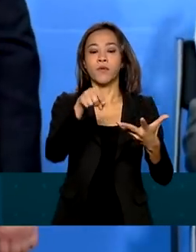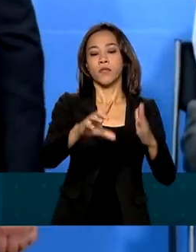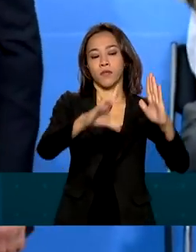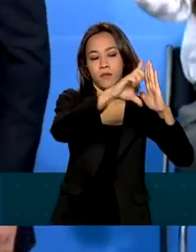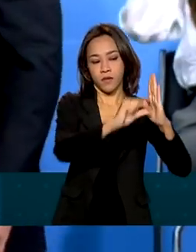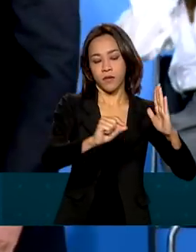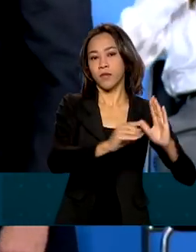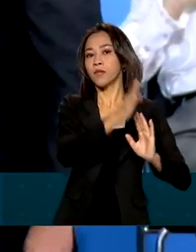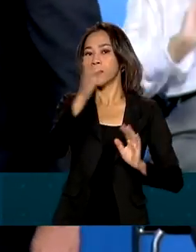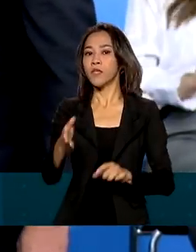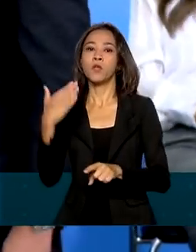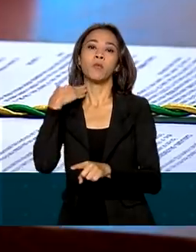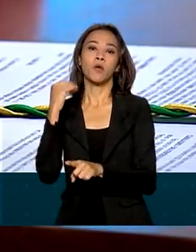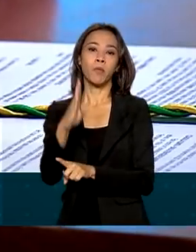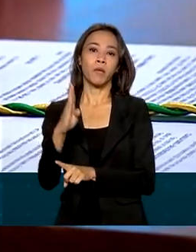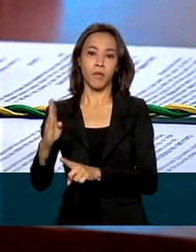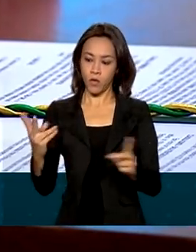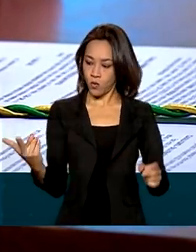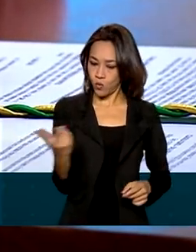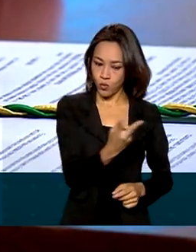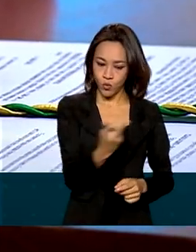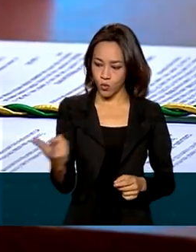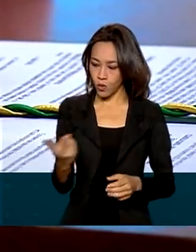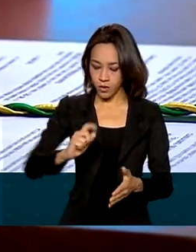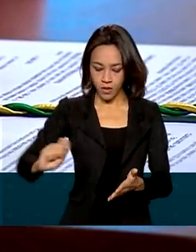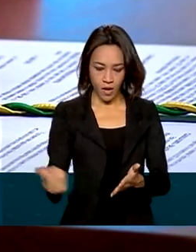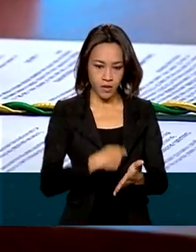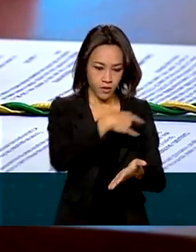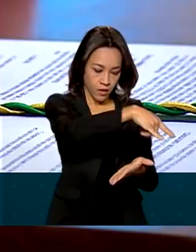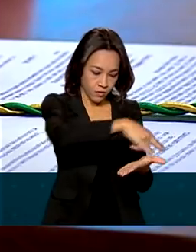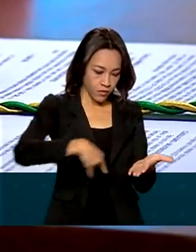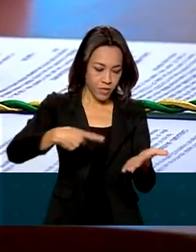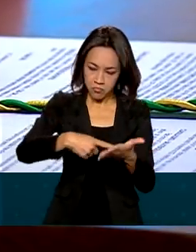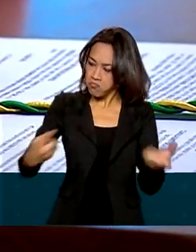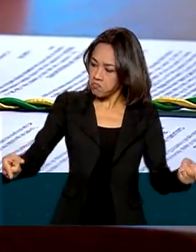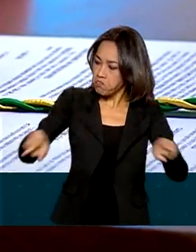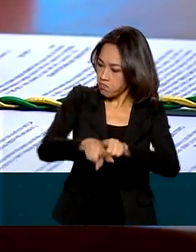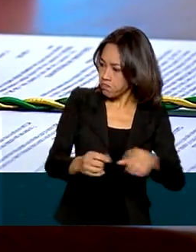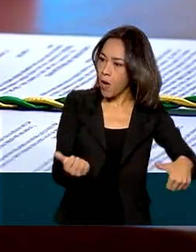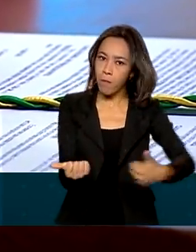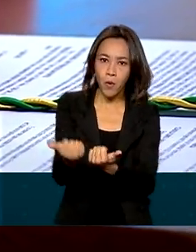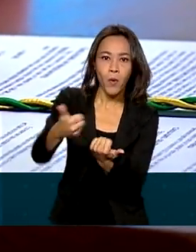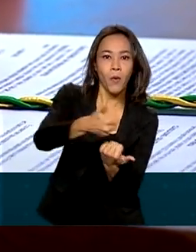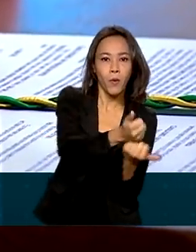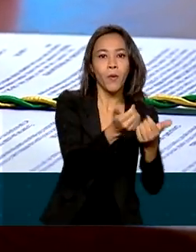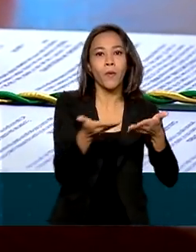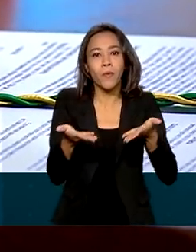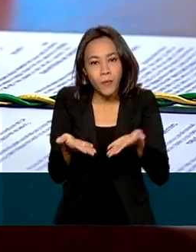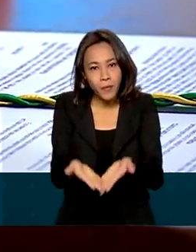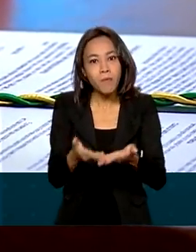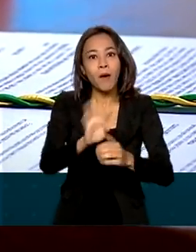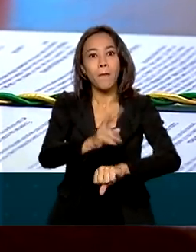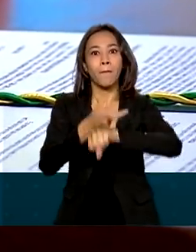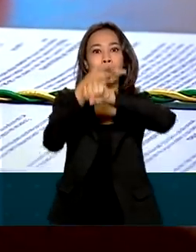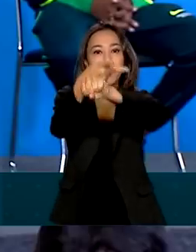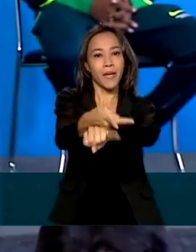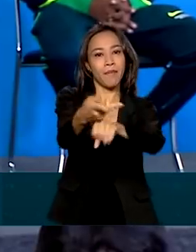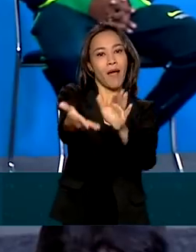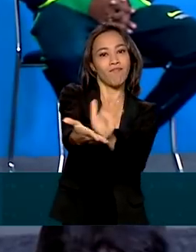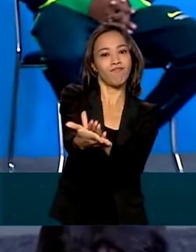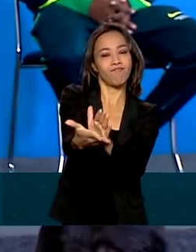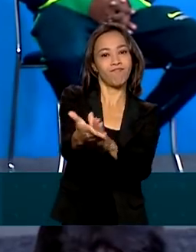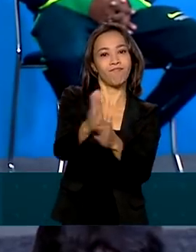Fundação Banco do Brasil assinaram um acordo de cooperação técnica para a realização do prêmio Pátria Voluntária, que será